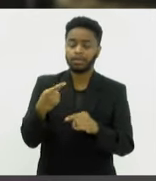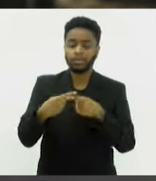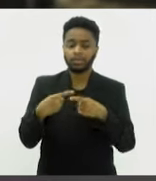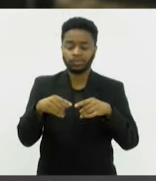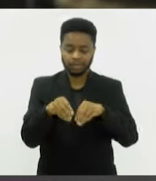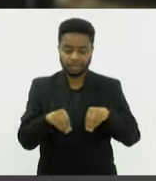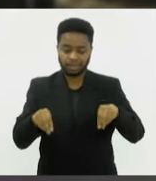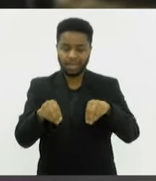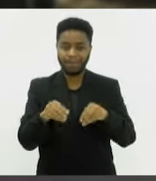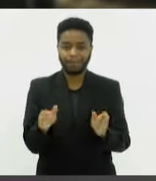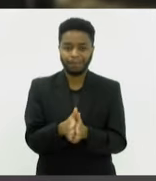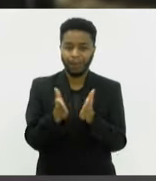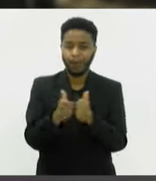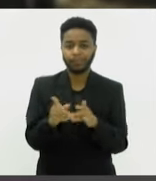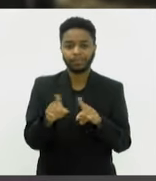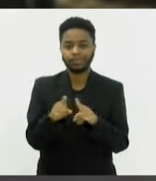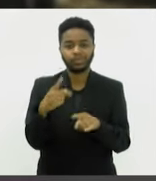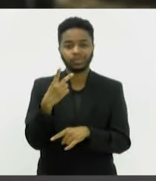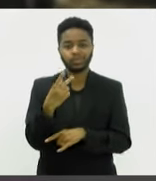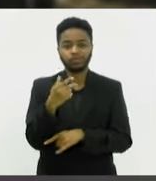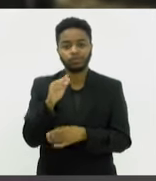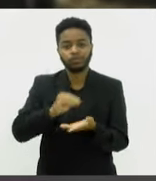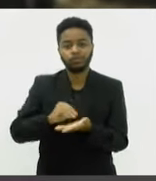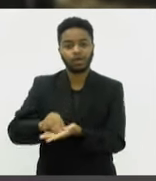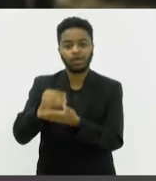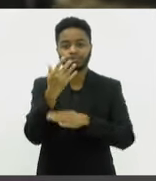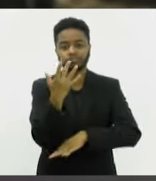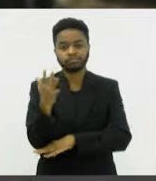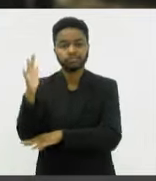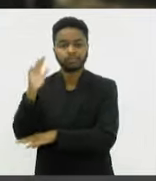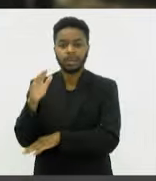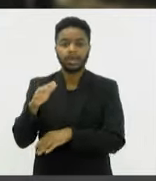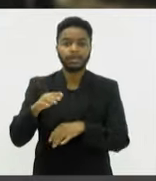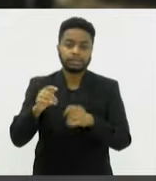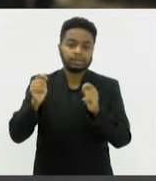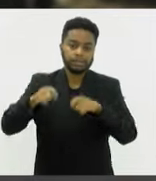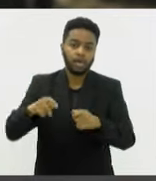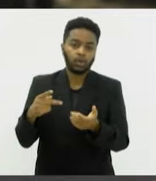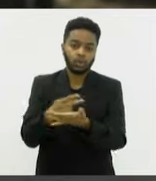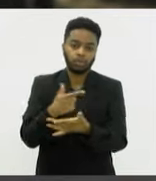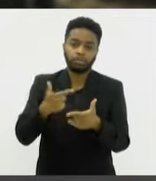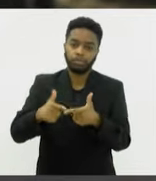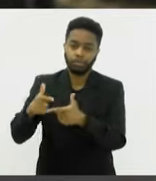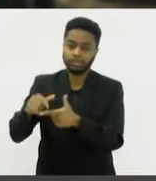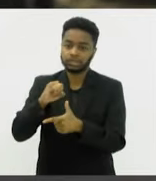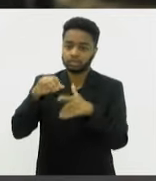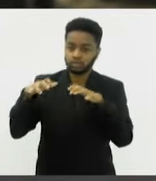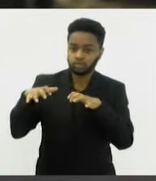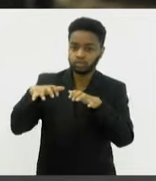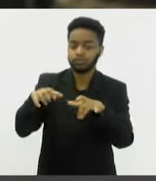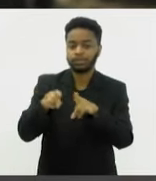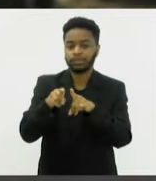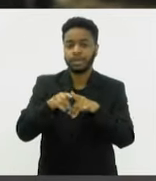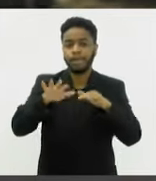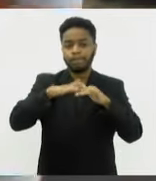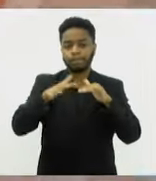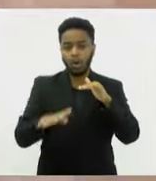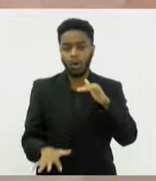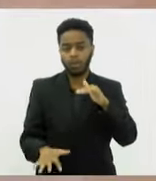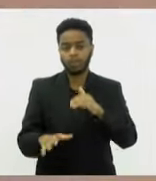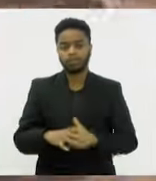pobre, perde a cobertura vegetal e fica mais vulnerável para futuros problemas com chuvas e deslizamentos de terra.